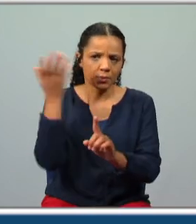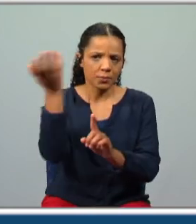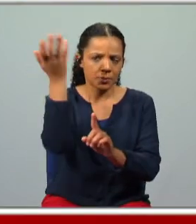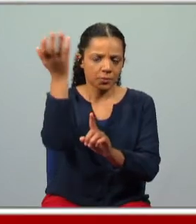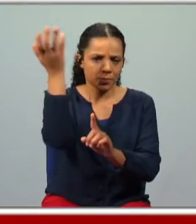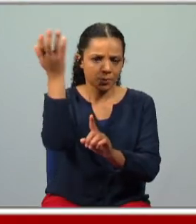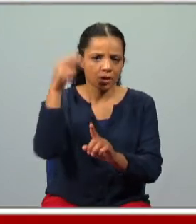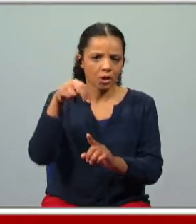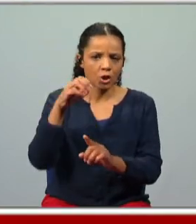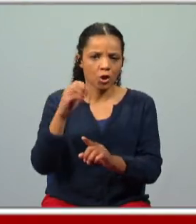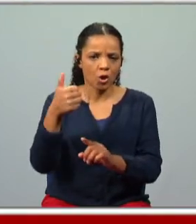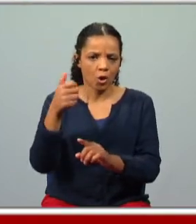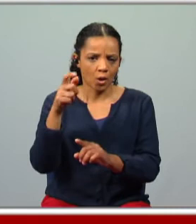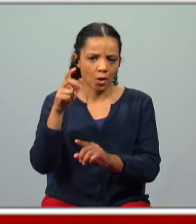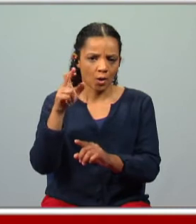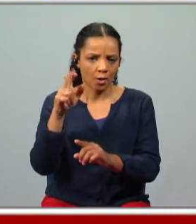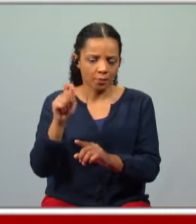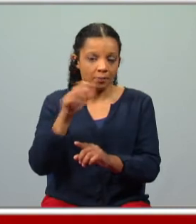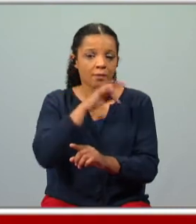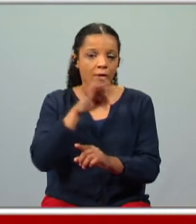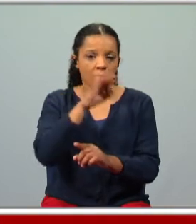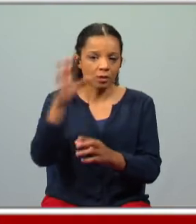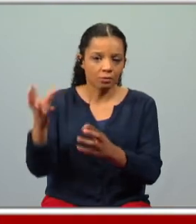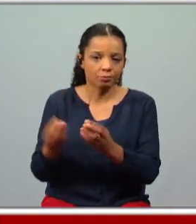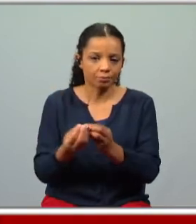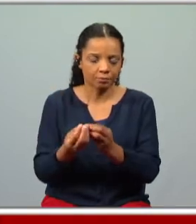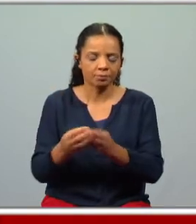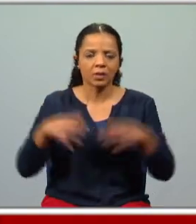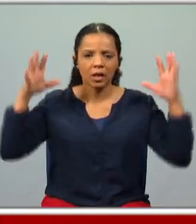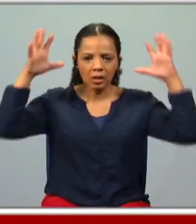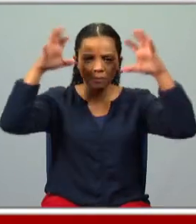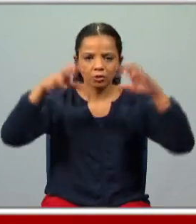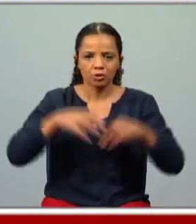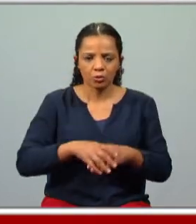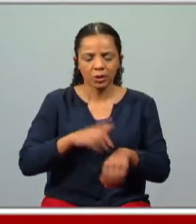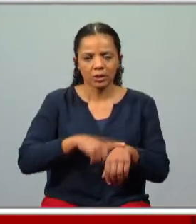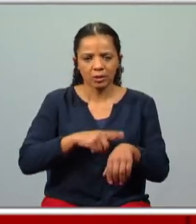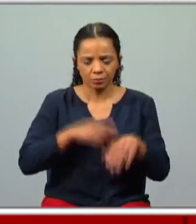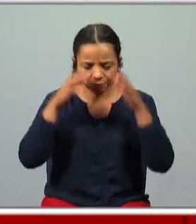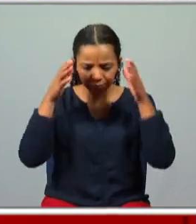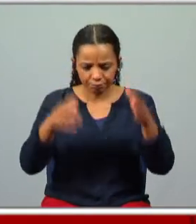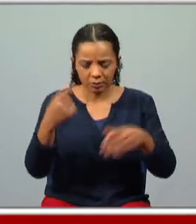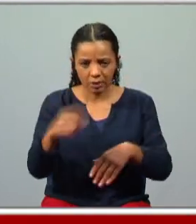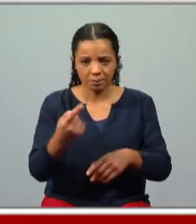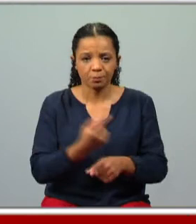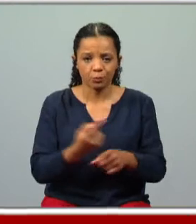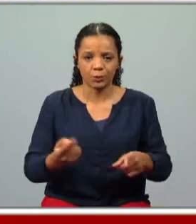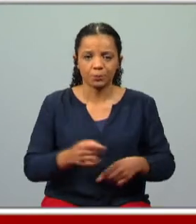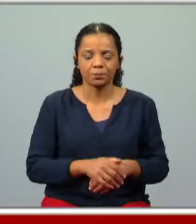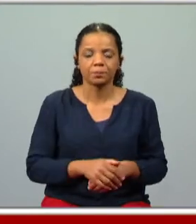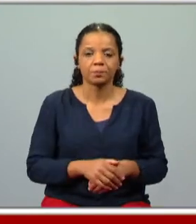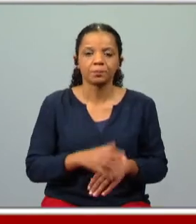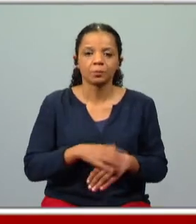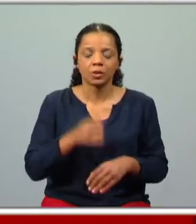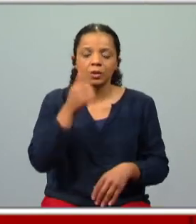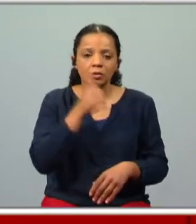nobre que traz consigo a sua família e o Adamastor vai-lhe dedicar muito tempo aqui porque foi